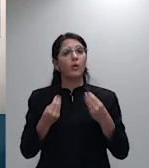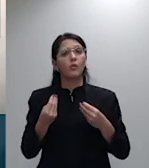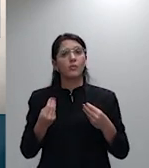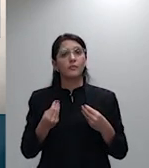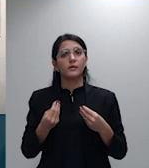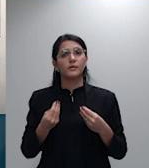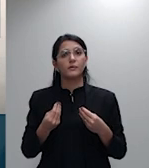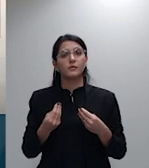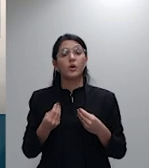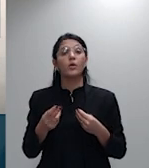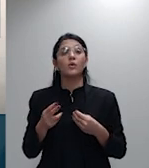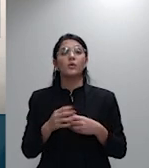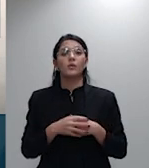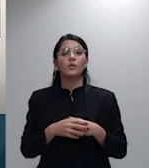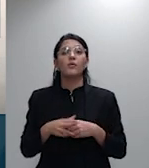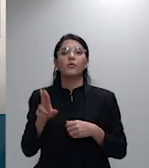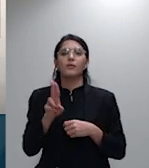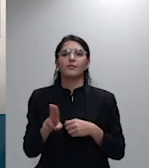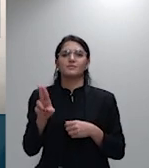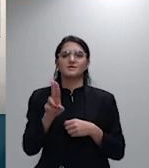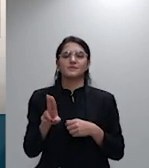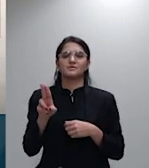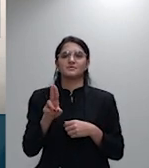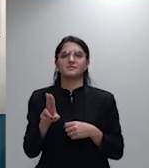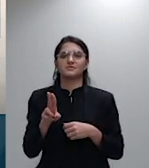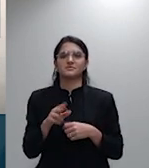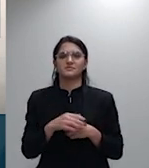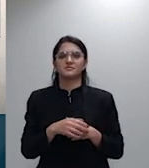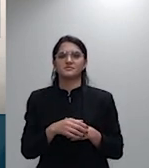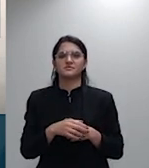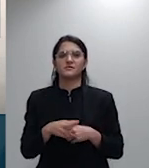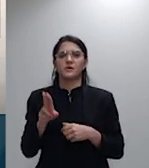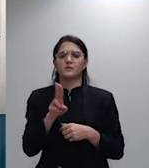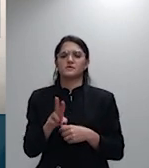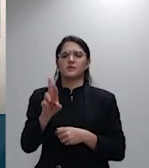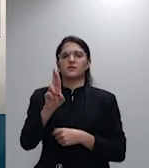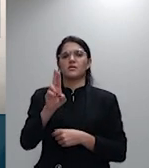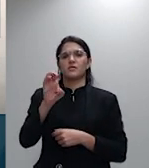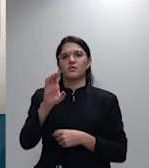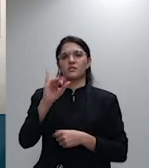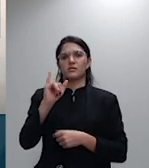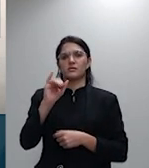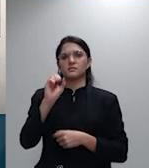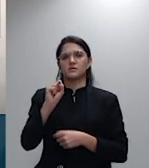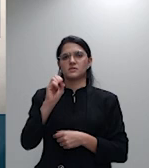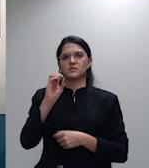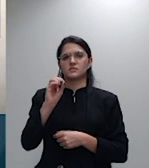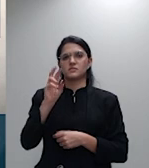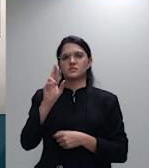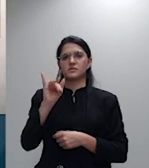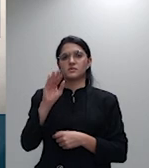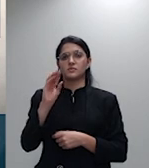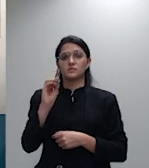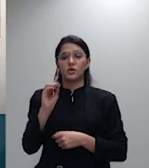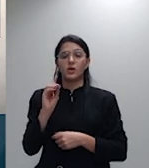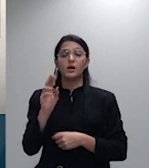com absoluta finalidade diferente do que ela do que ela existe para